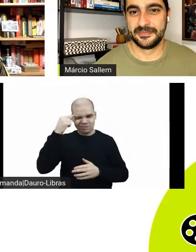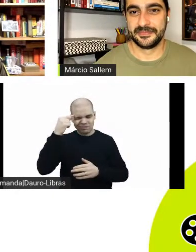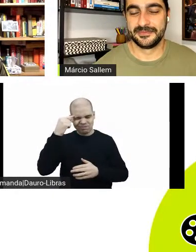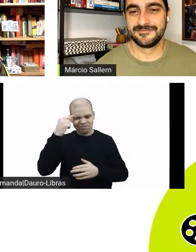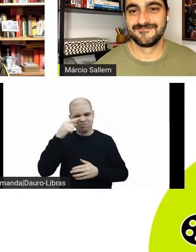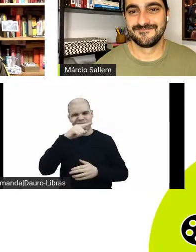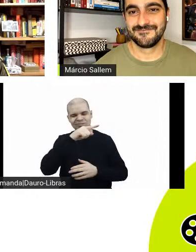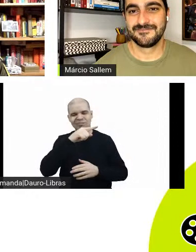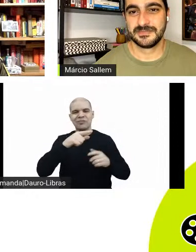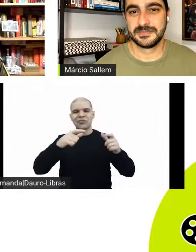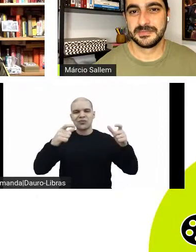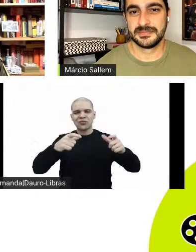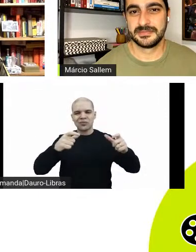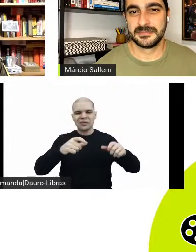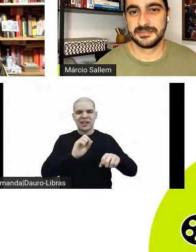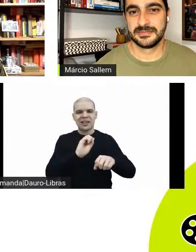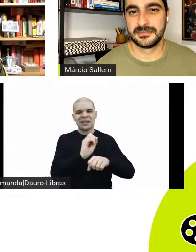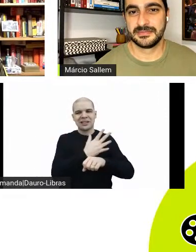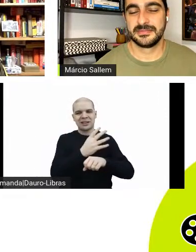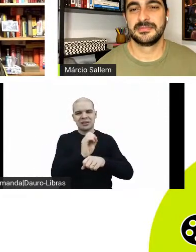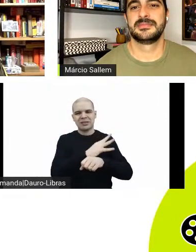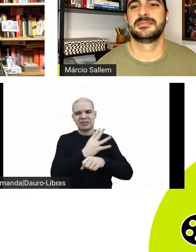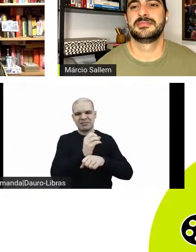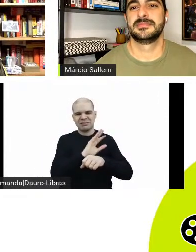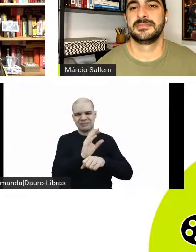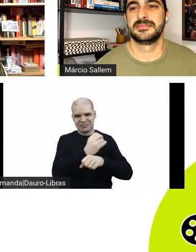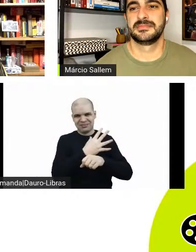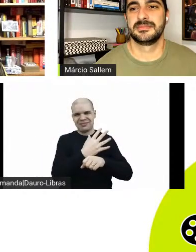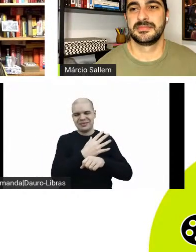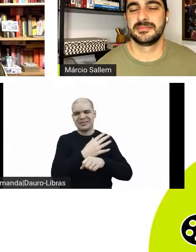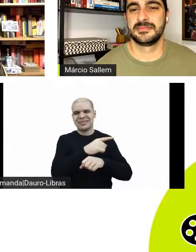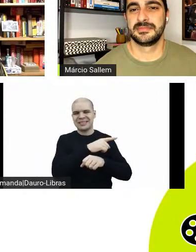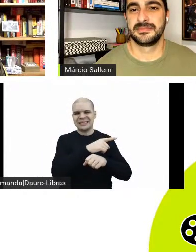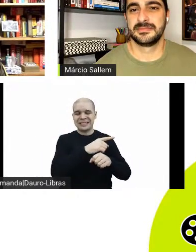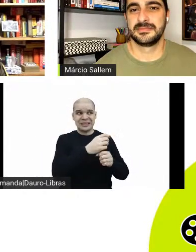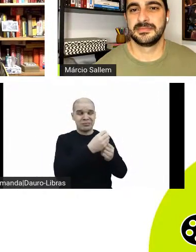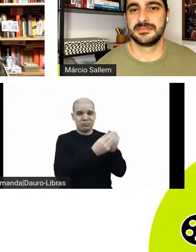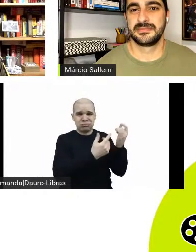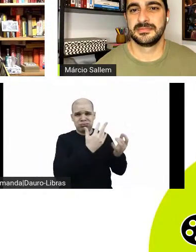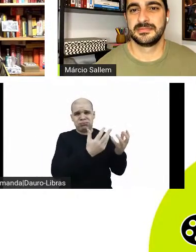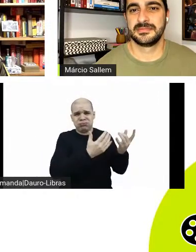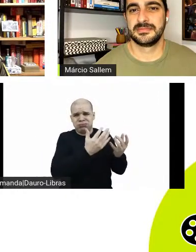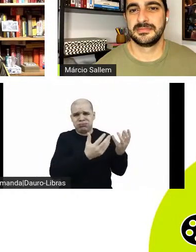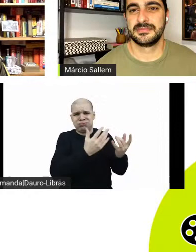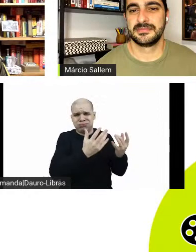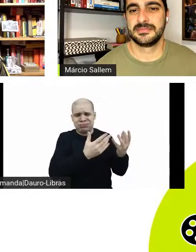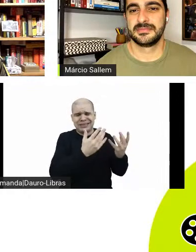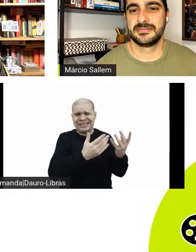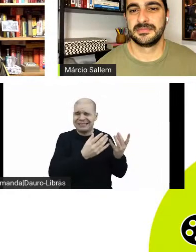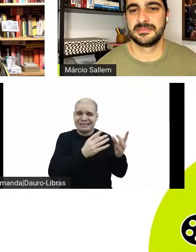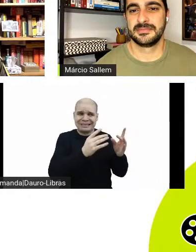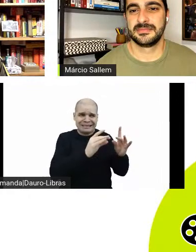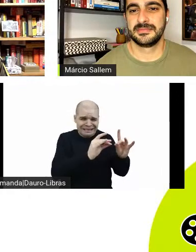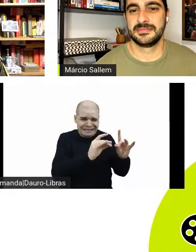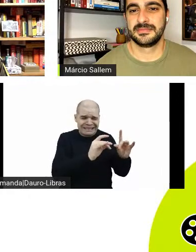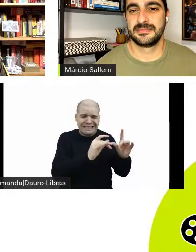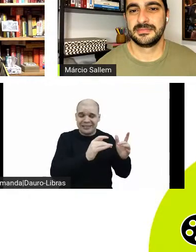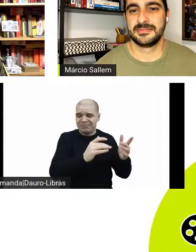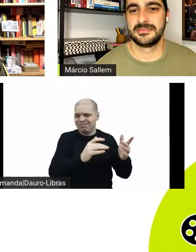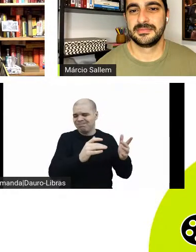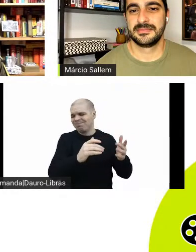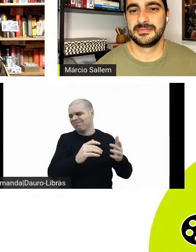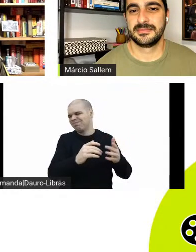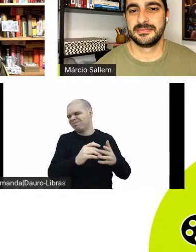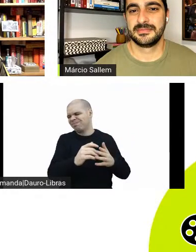Cinemateca, o incêndio de um depósito da Cinemateca, em que tudo indica muita coisa, se perdeu ligado à memória do cinema